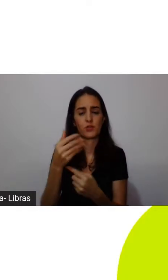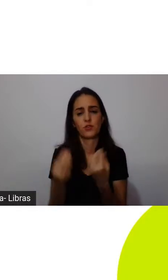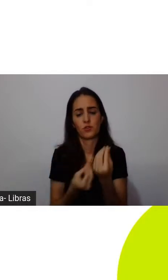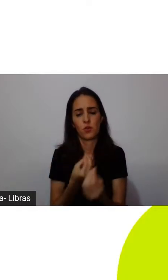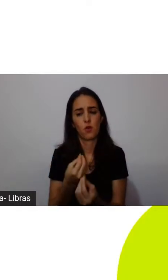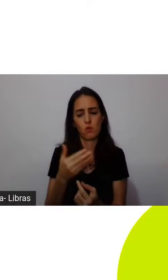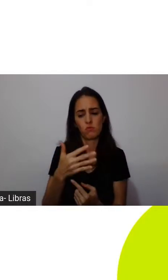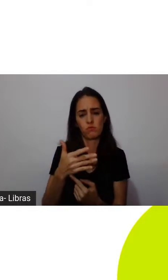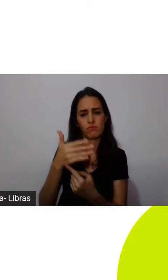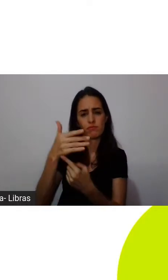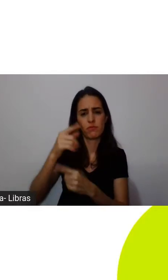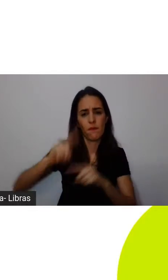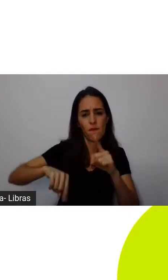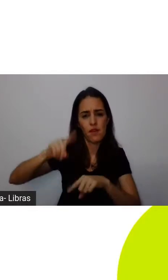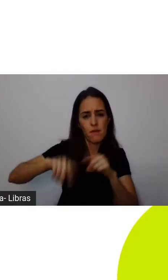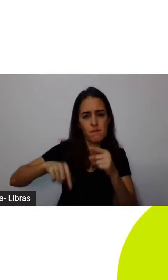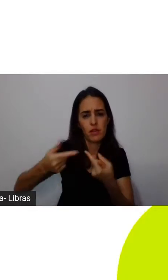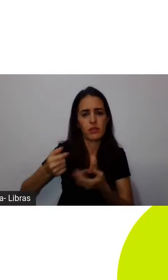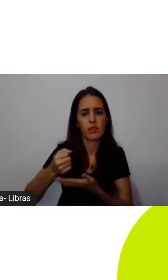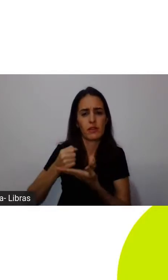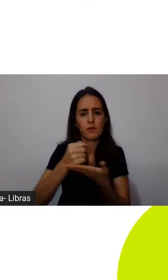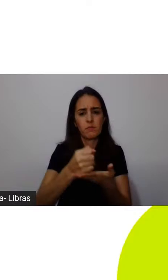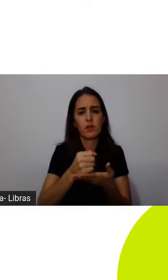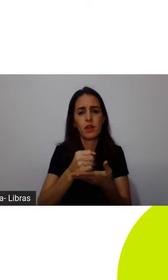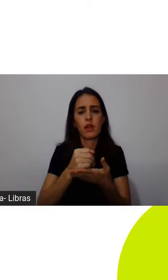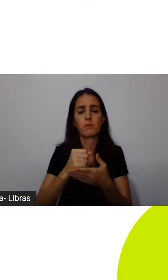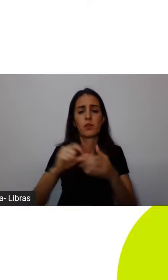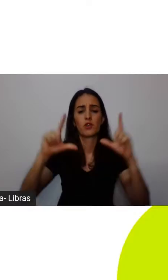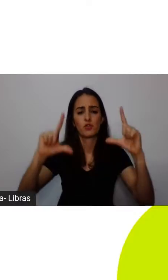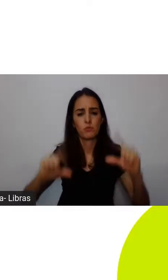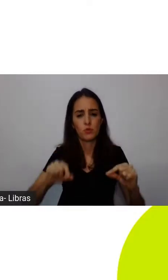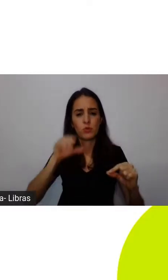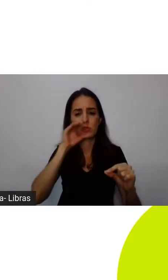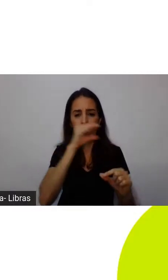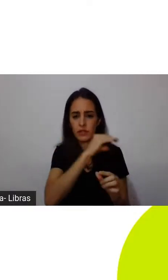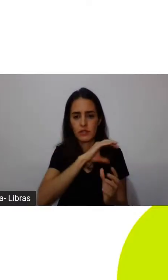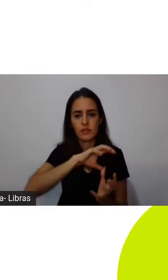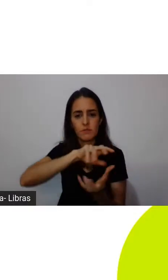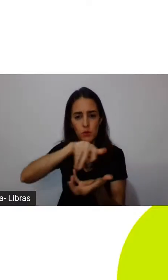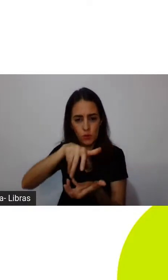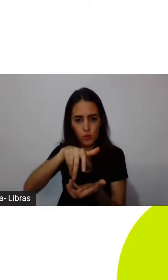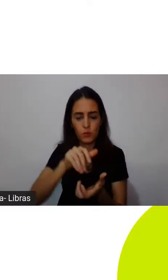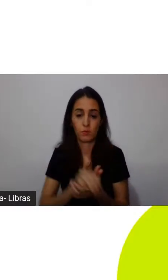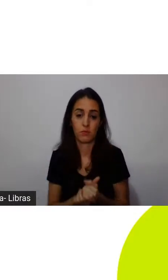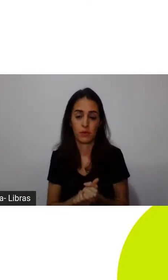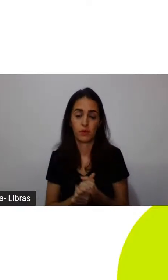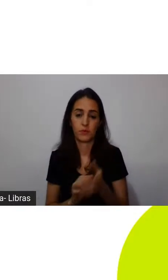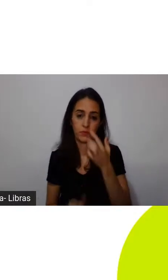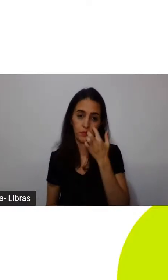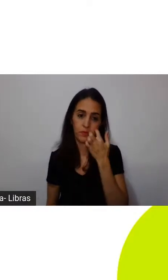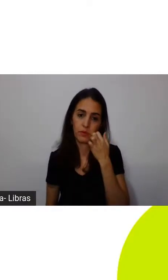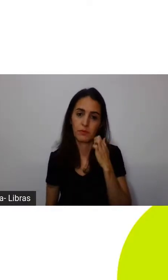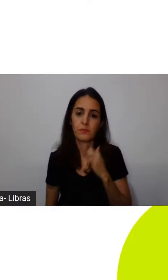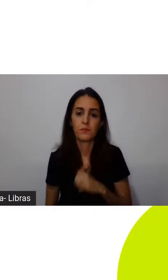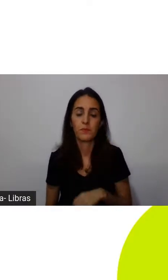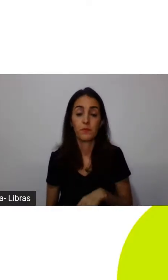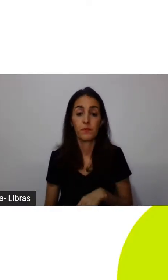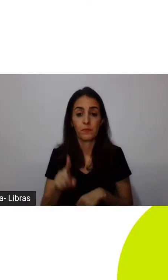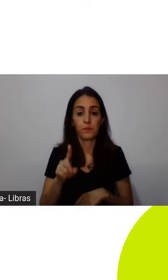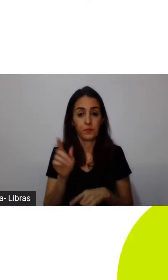clima, a melhorar o aquecimento global? No filme, essa falta de recursos,